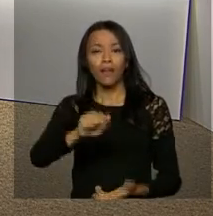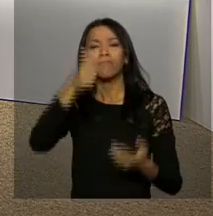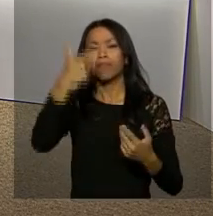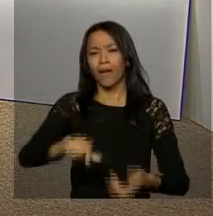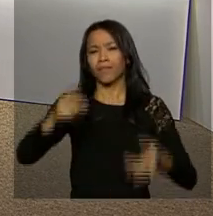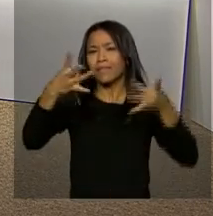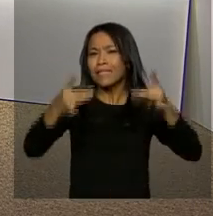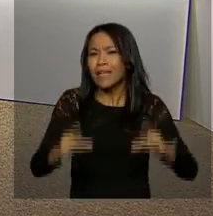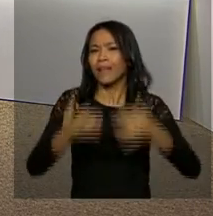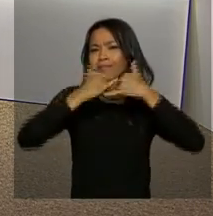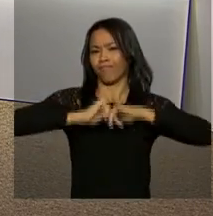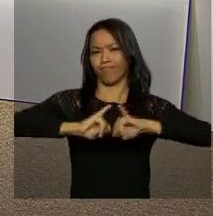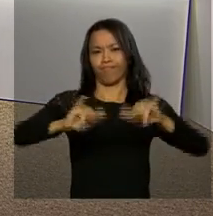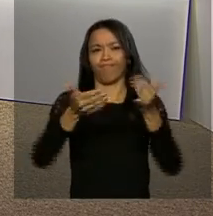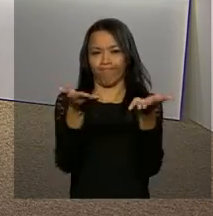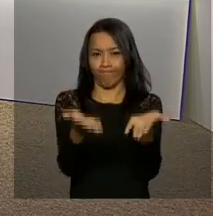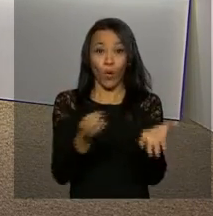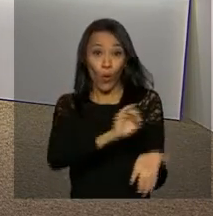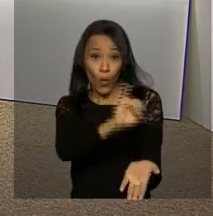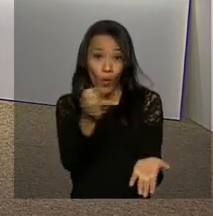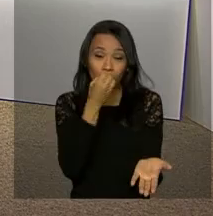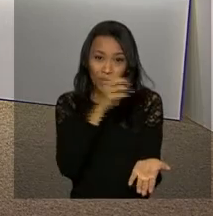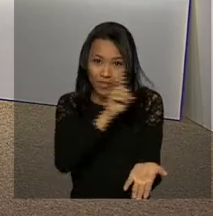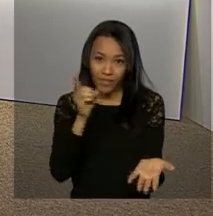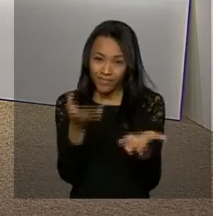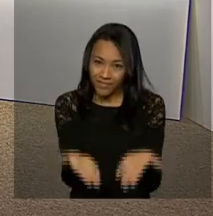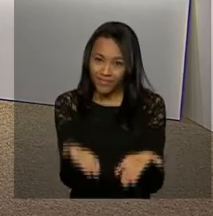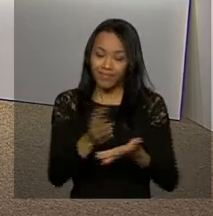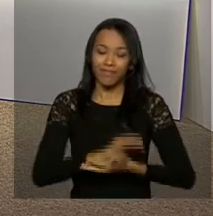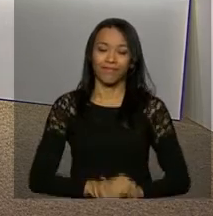mais detalhes ao vivo. Oi, Ana, bom dia.